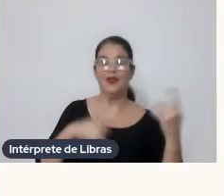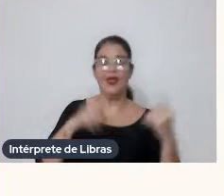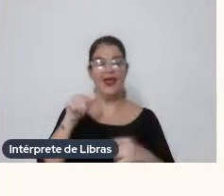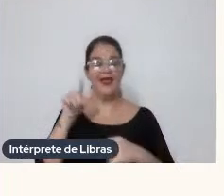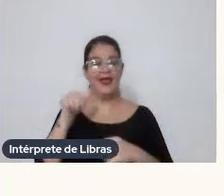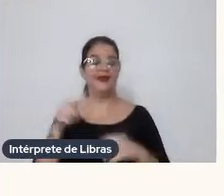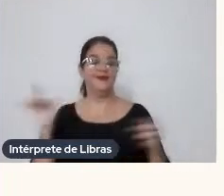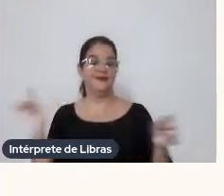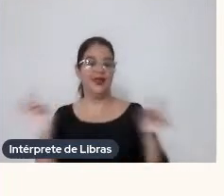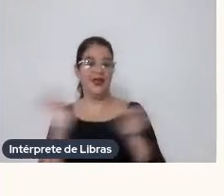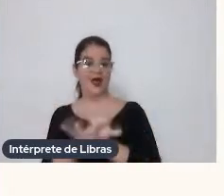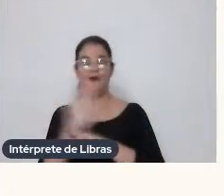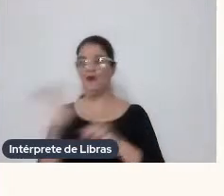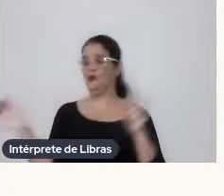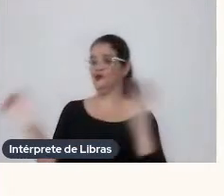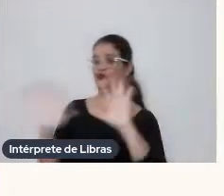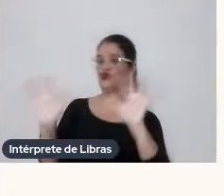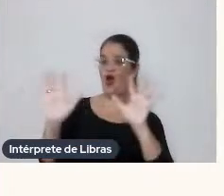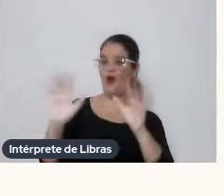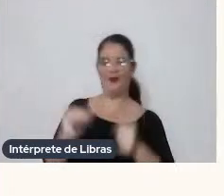Acabou Tchau